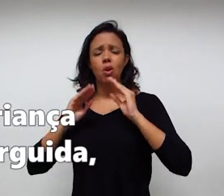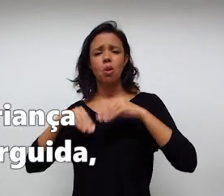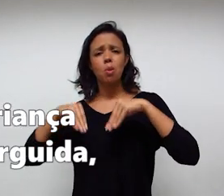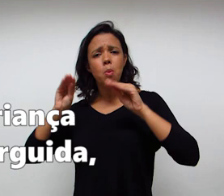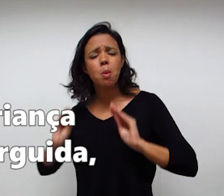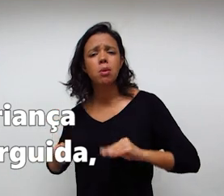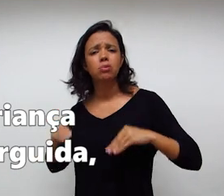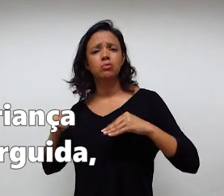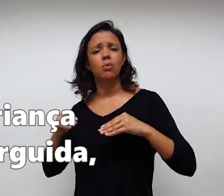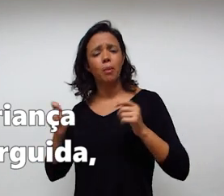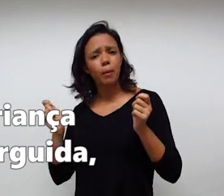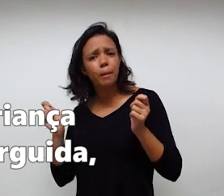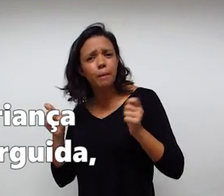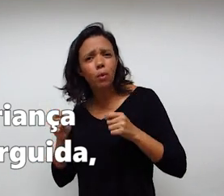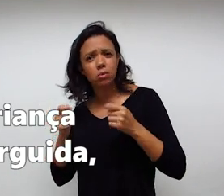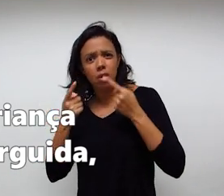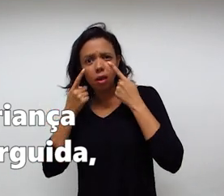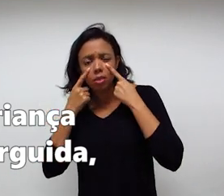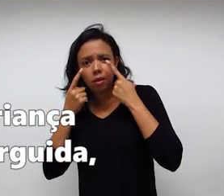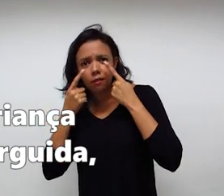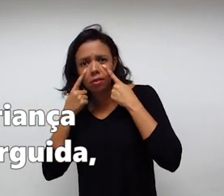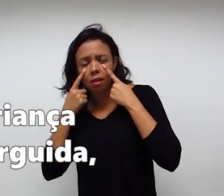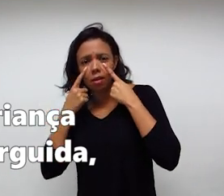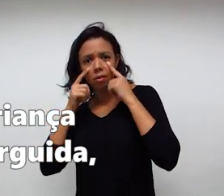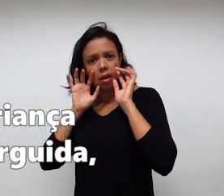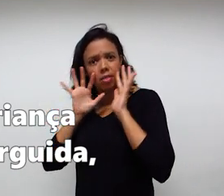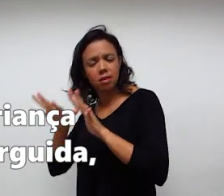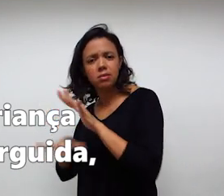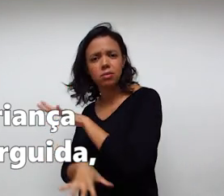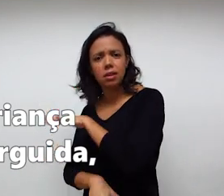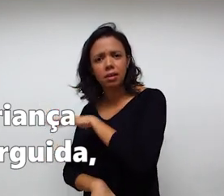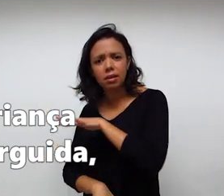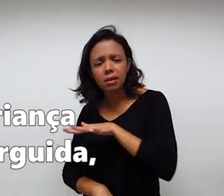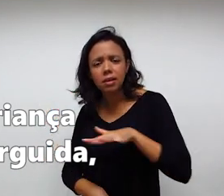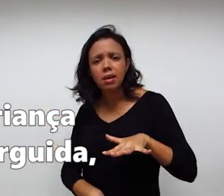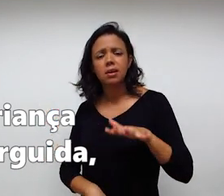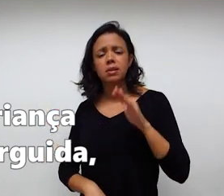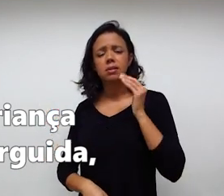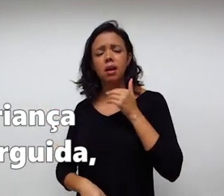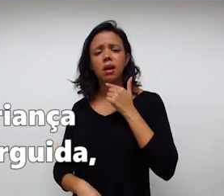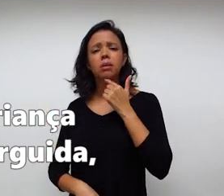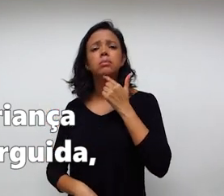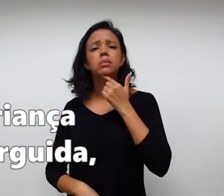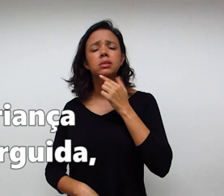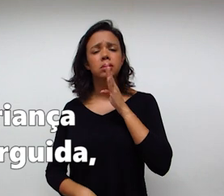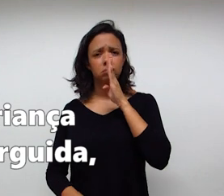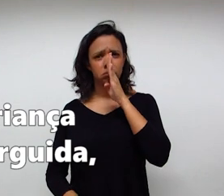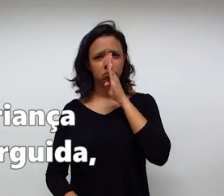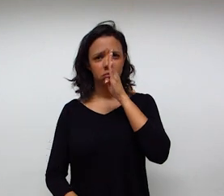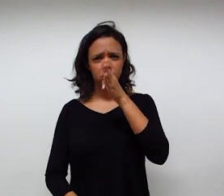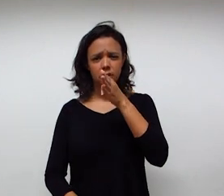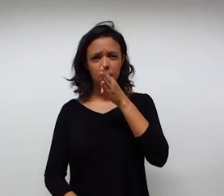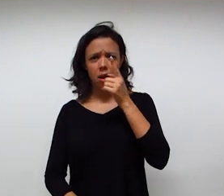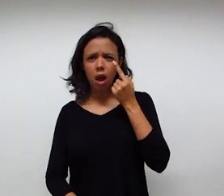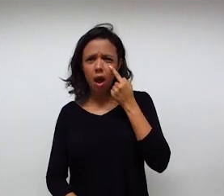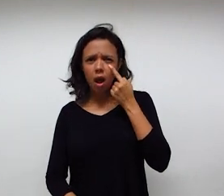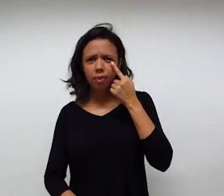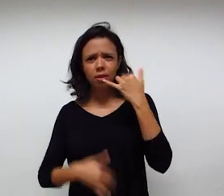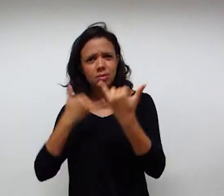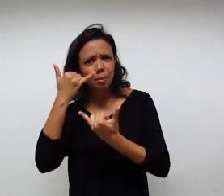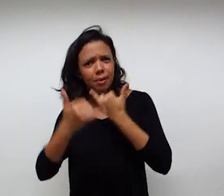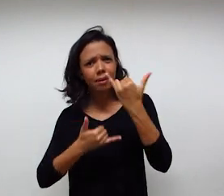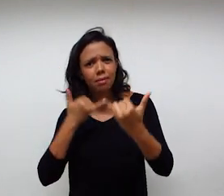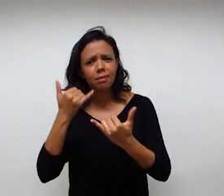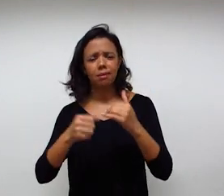atividades que possam chamar a atenção da criança, para que ela possa estar mantendo essa cabeça erguida, prestando atenção na